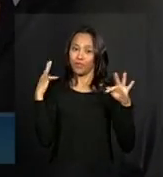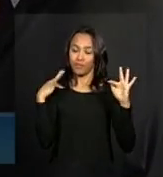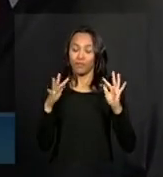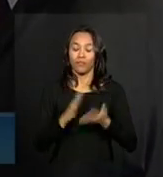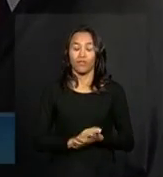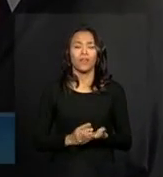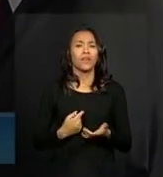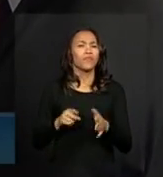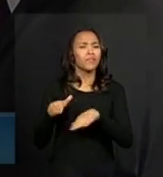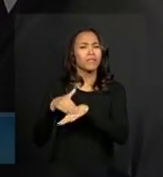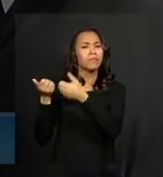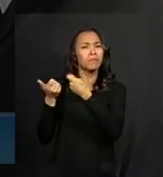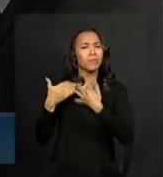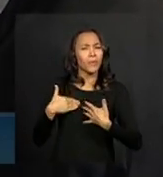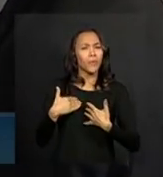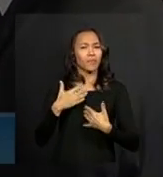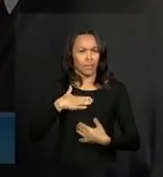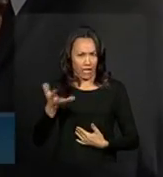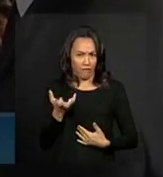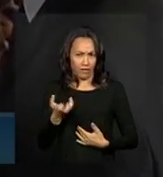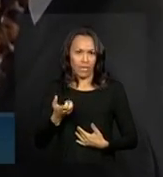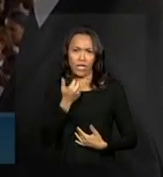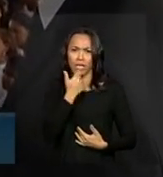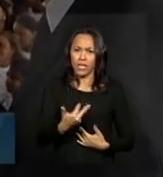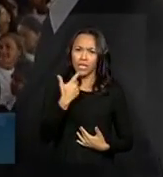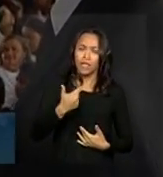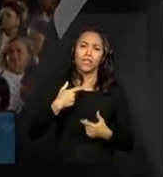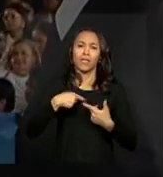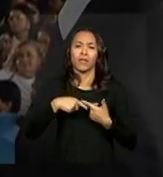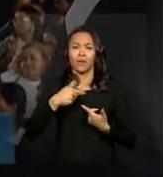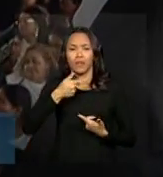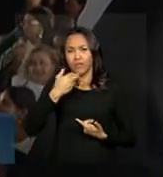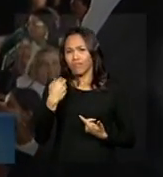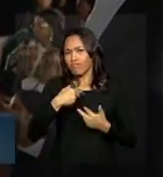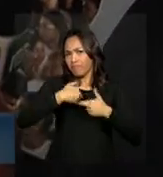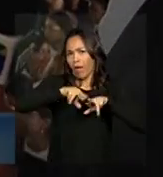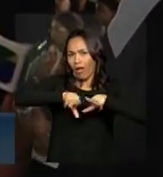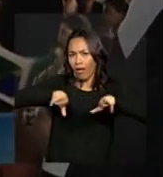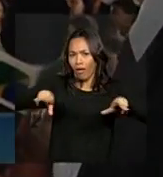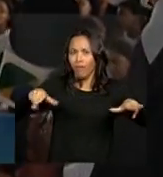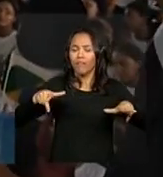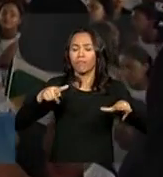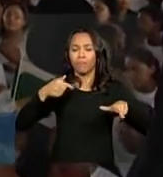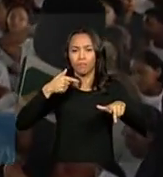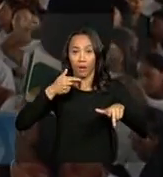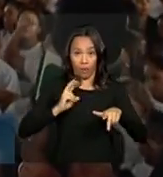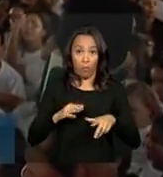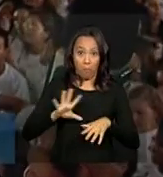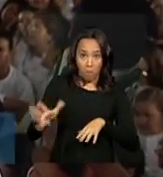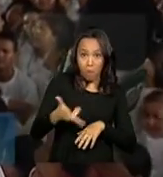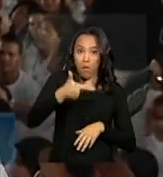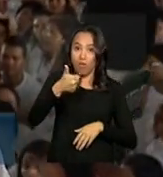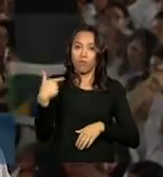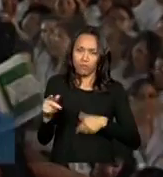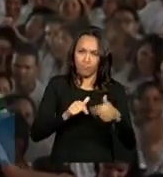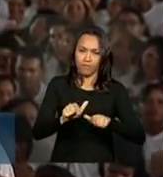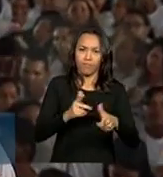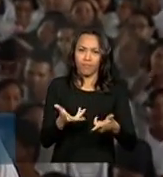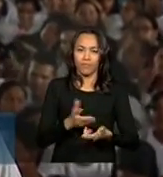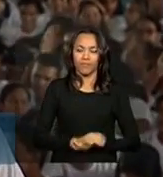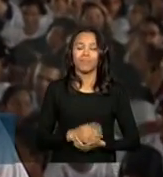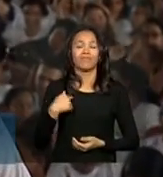agora há pouco que você quer fazer alguns cursos de língua, de línguas para aprimorar o seu trabalho, o seu desempenho nessa área.